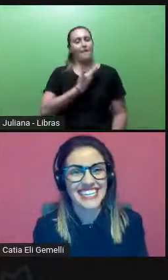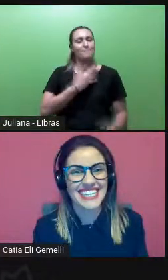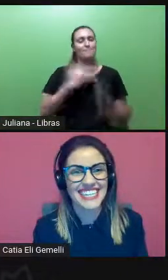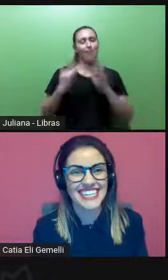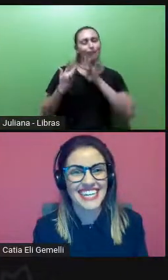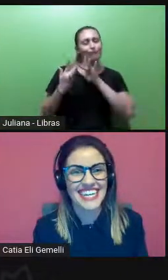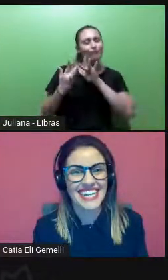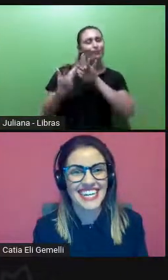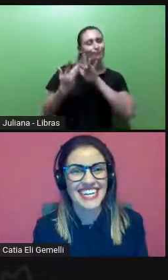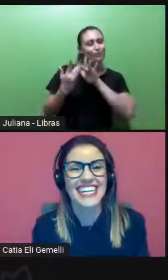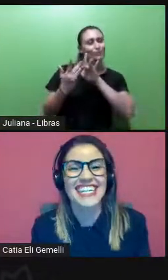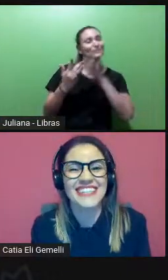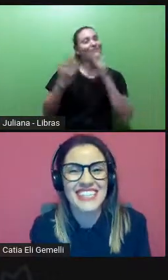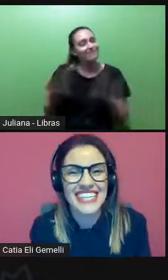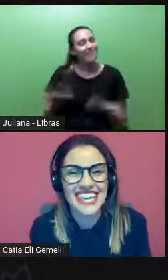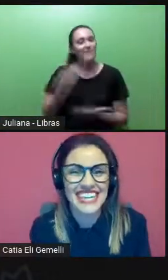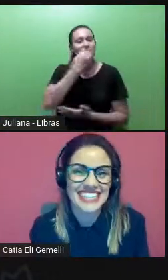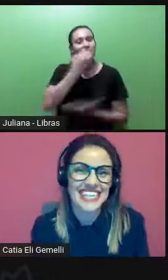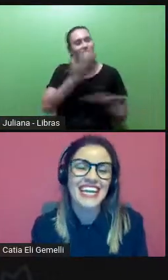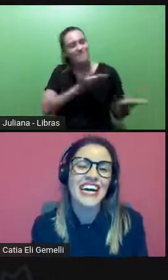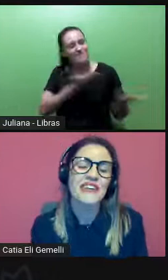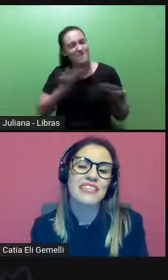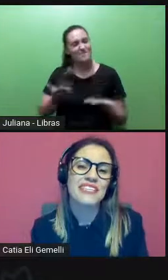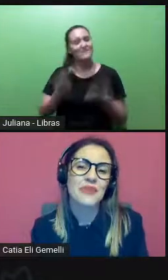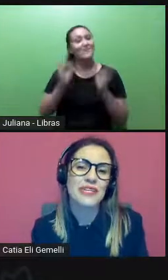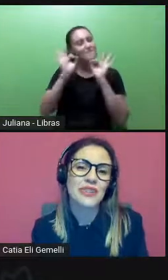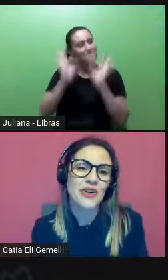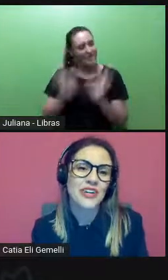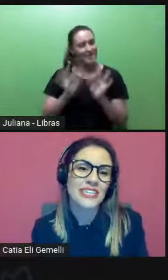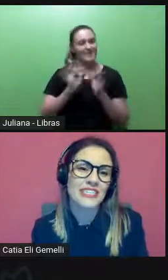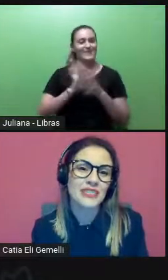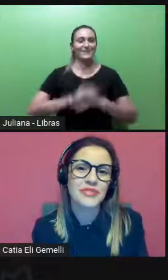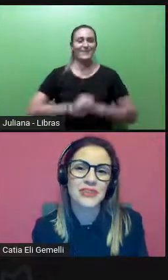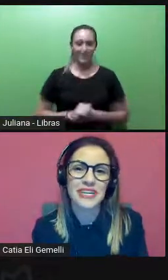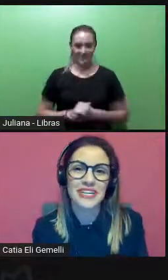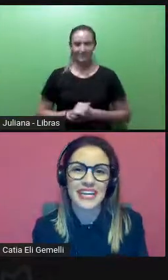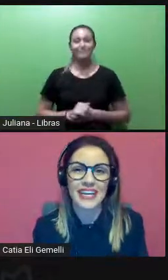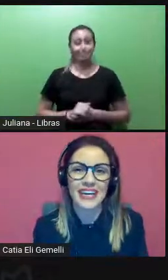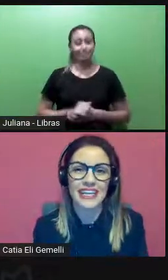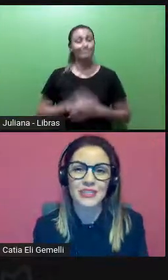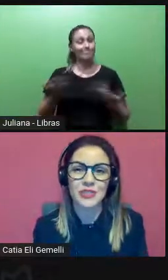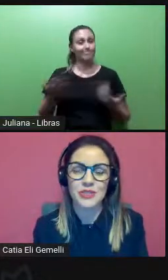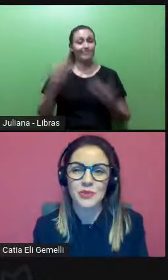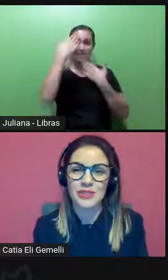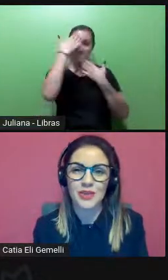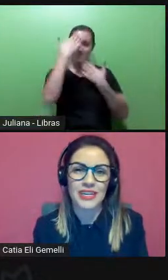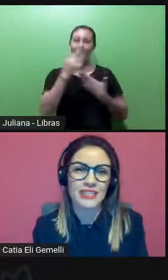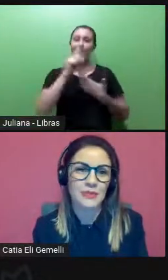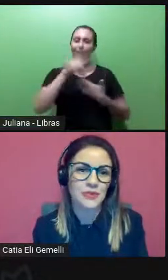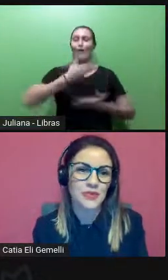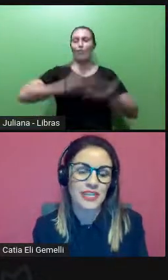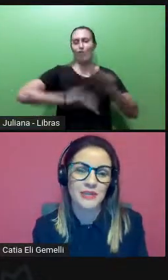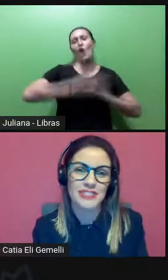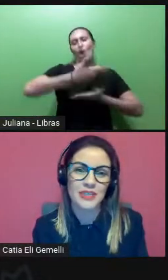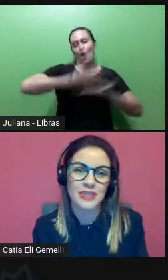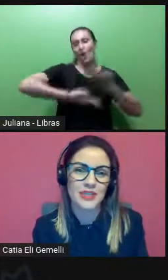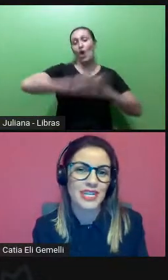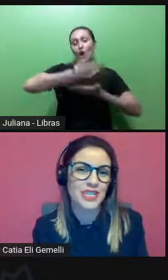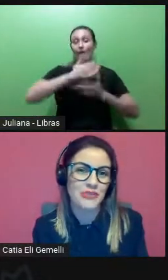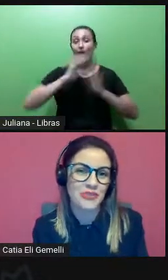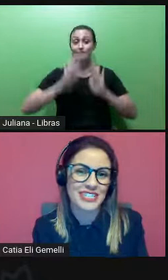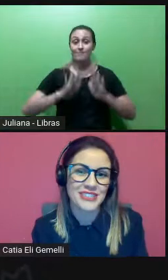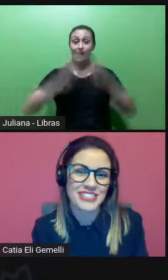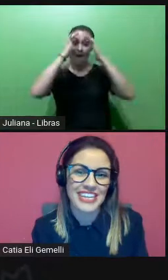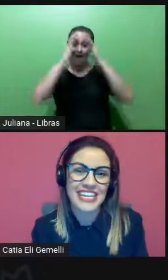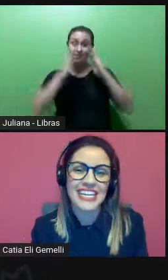-vinda de verdade. Obrigada. Vai ser uma troca, então, Além de uma troca a respeito do tema, vai ser